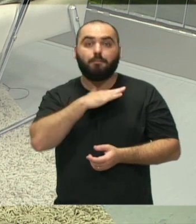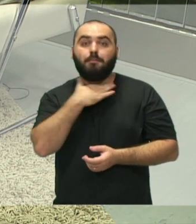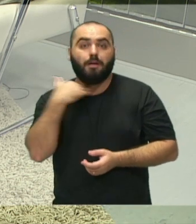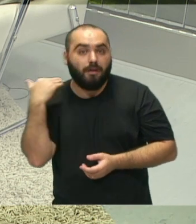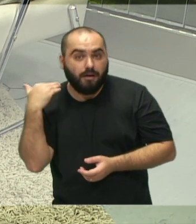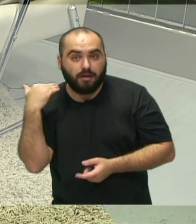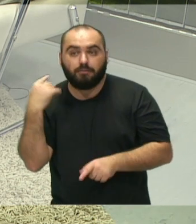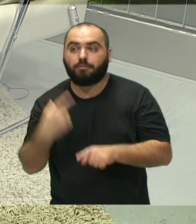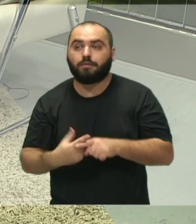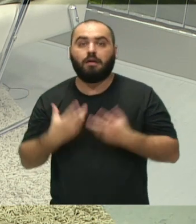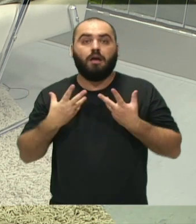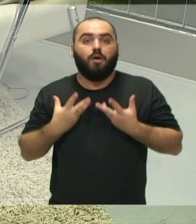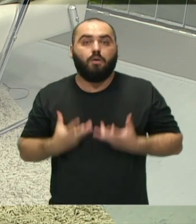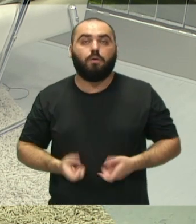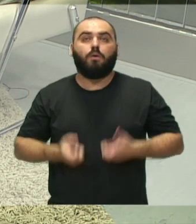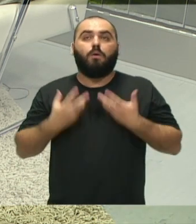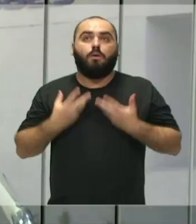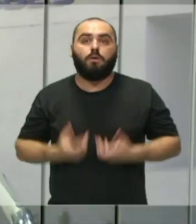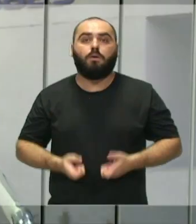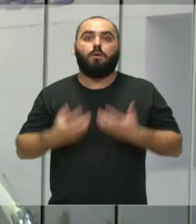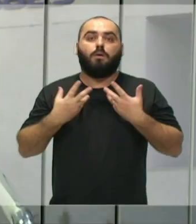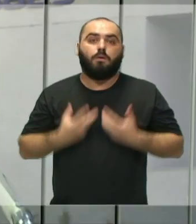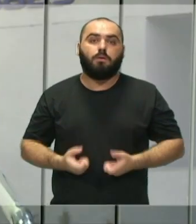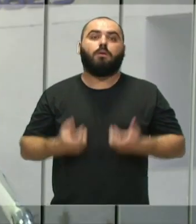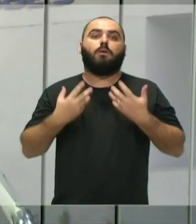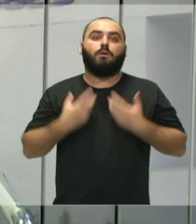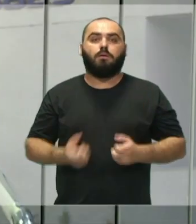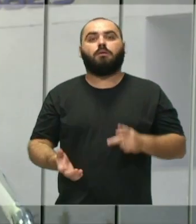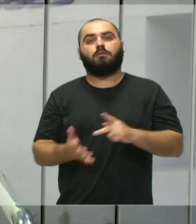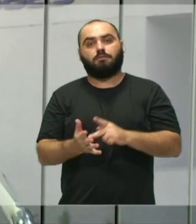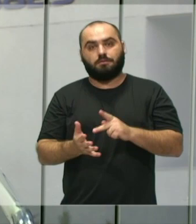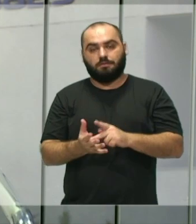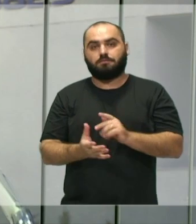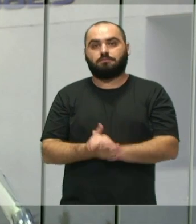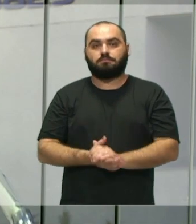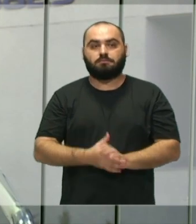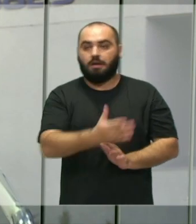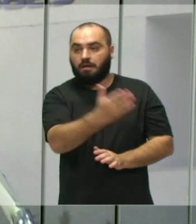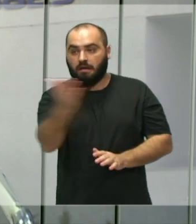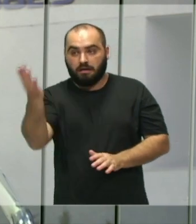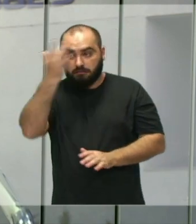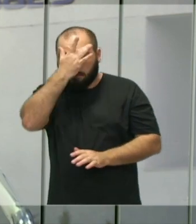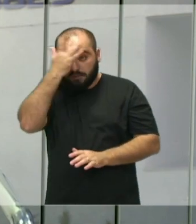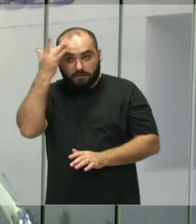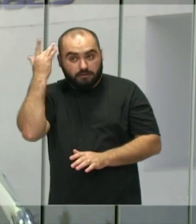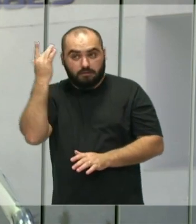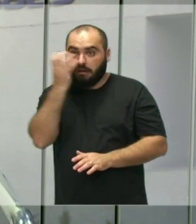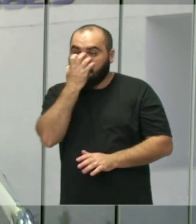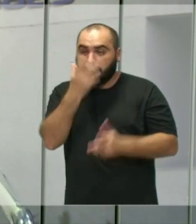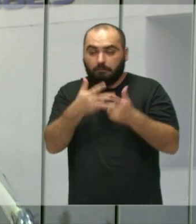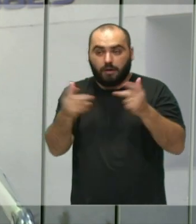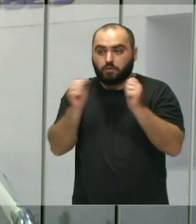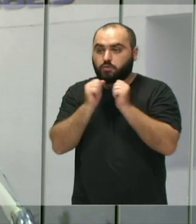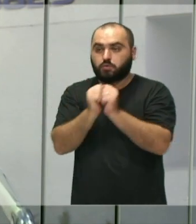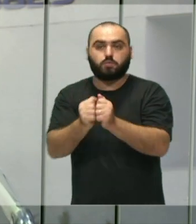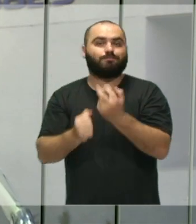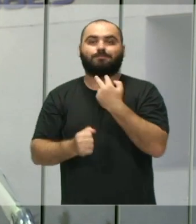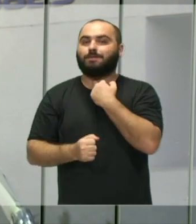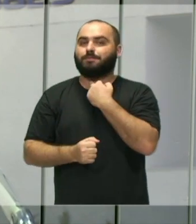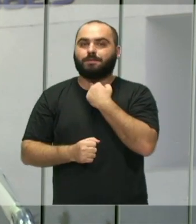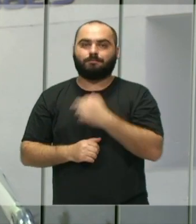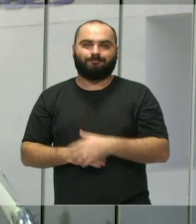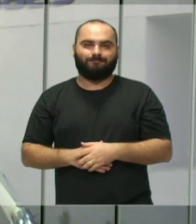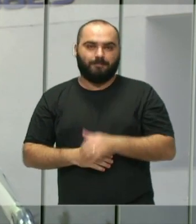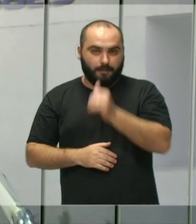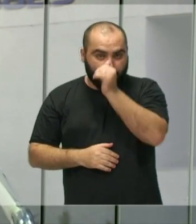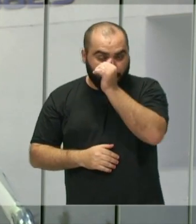exaustão mesmo, eles morrem trabalhando. Essas pessoas não têm como manter esses animais, então eu acredito que a gente não possa